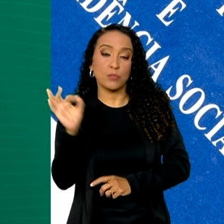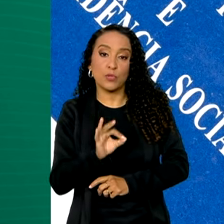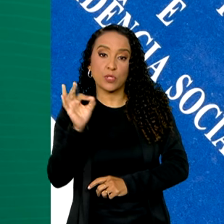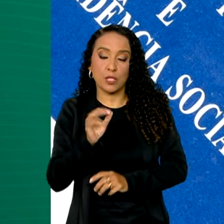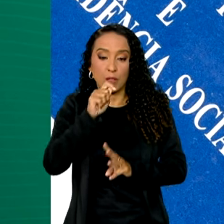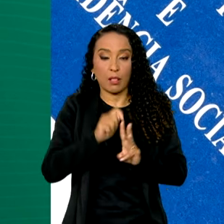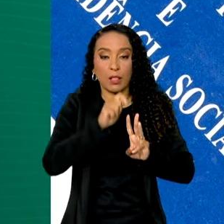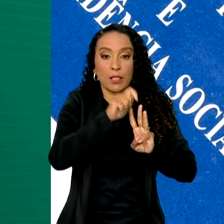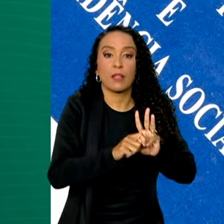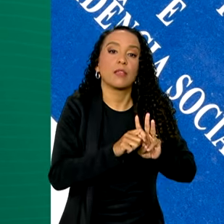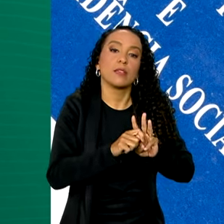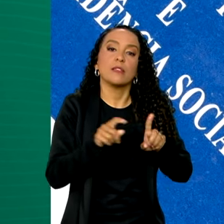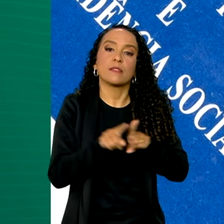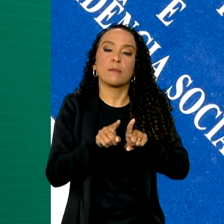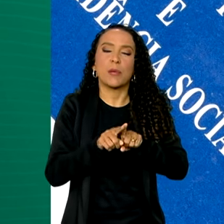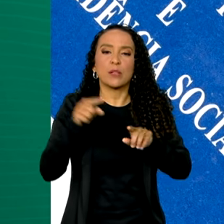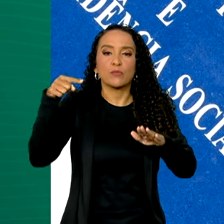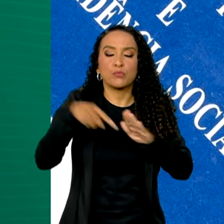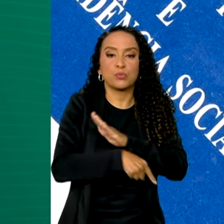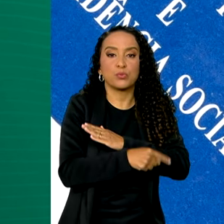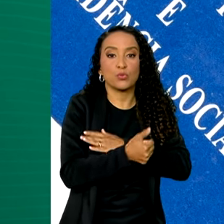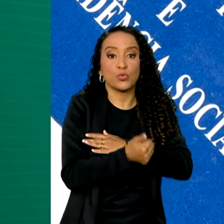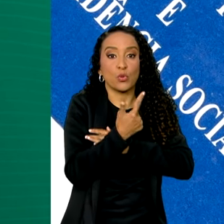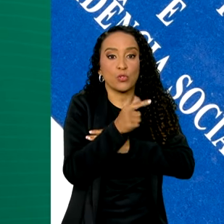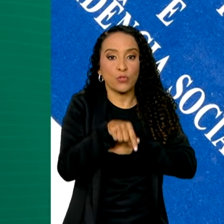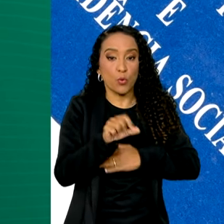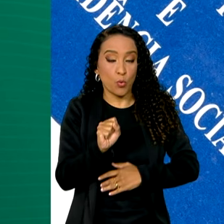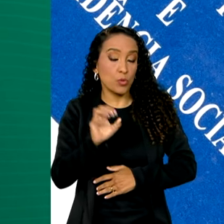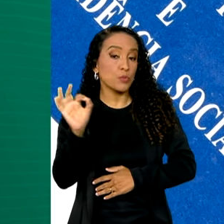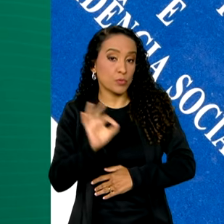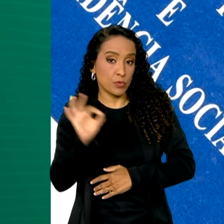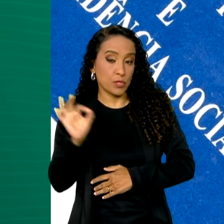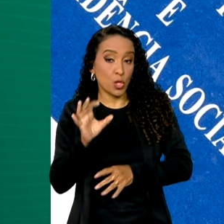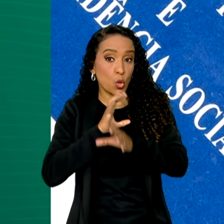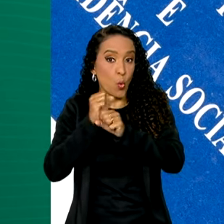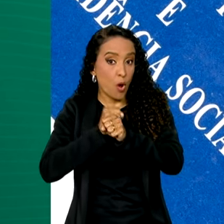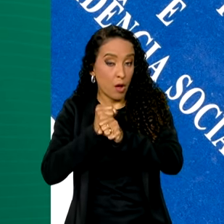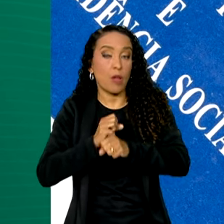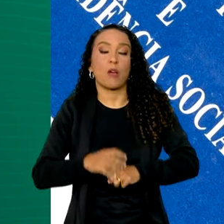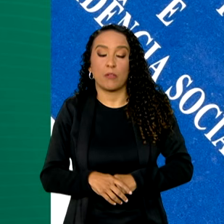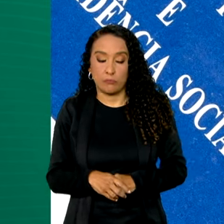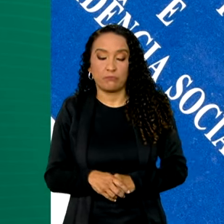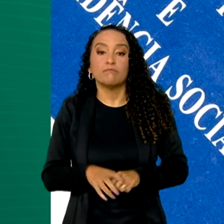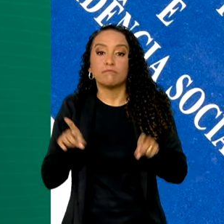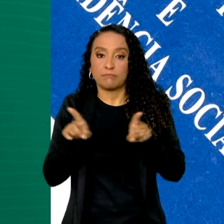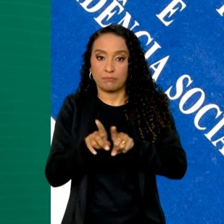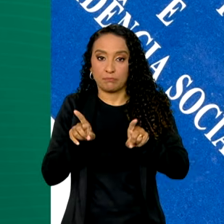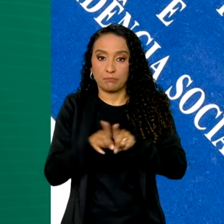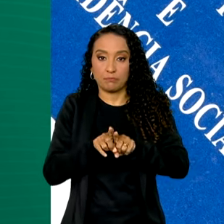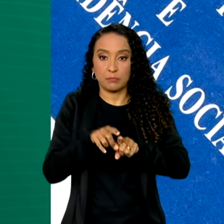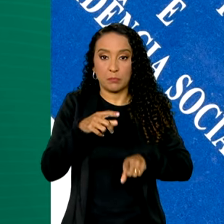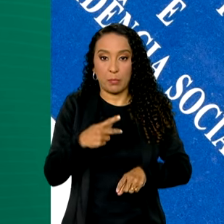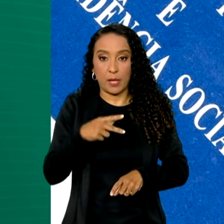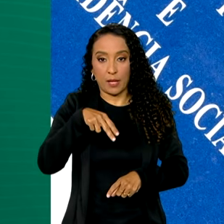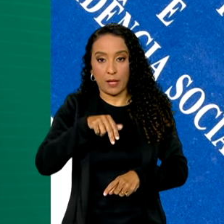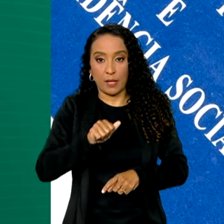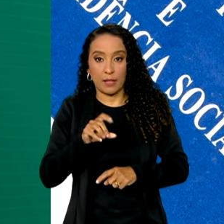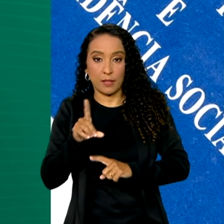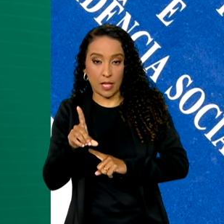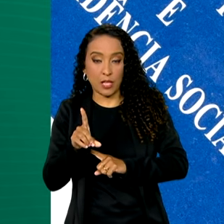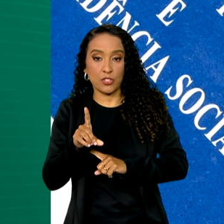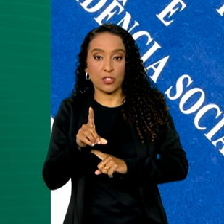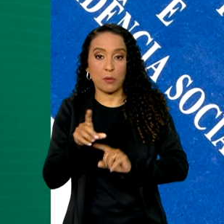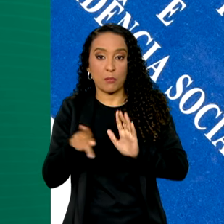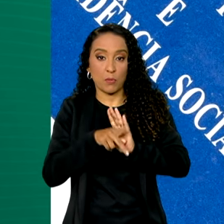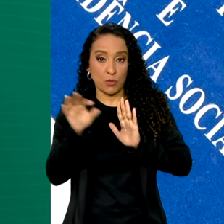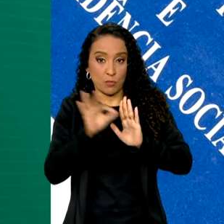no trimestre e queda de 12,8% no ano. Ainda segundo a PNAD contínua do IBGE,